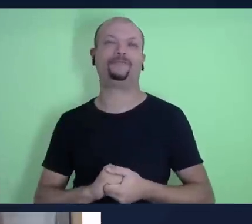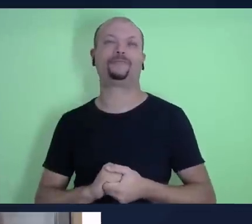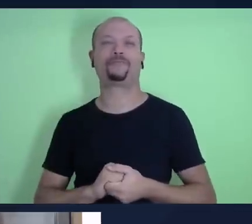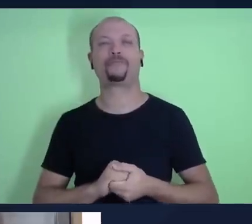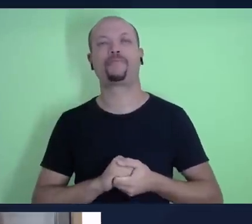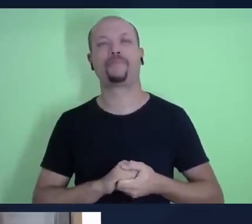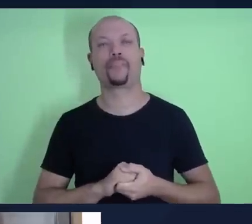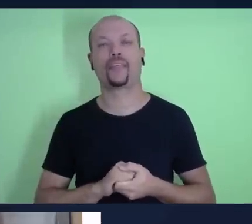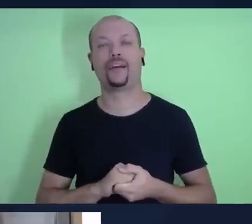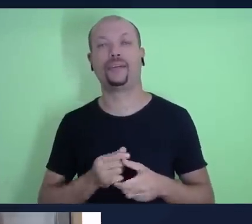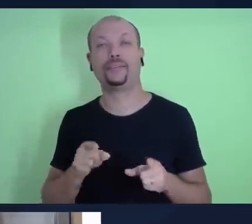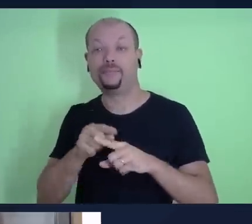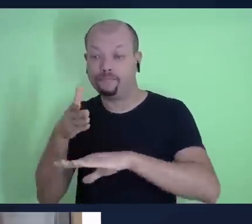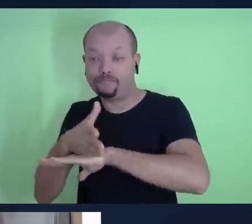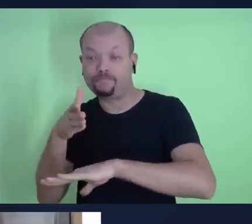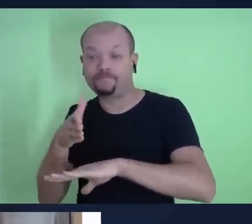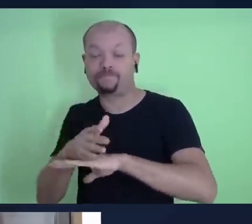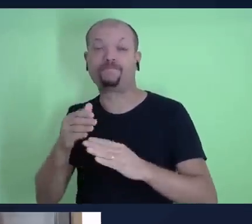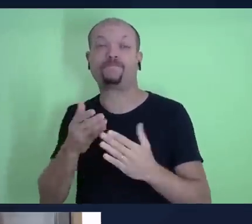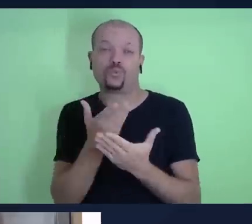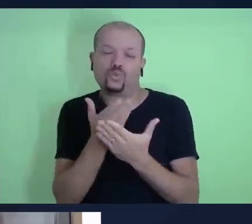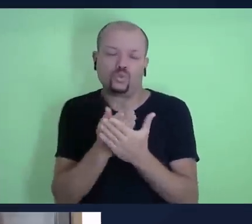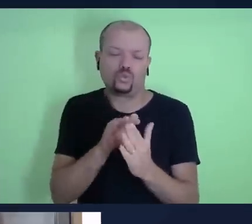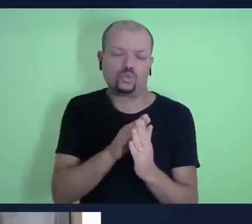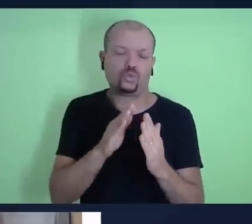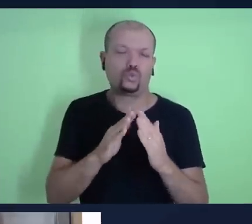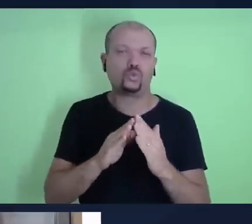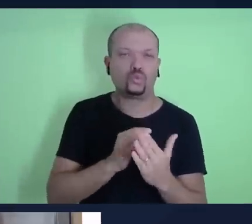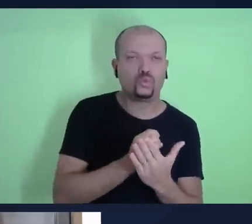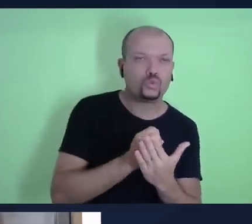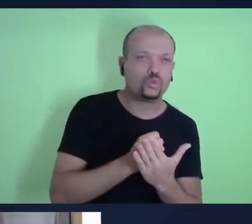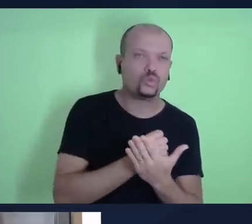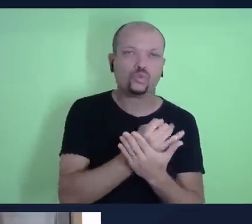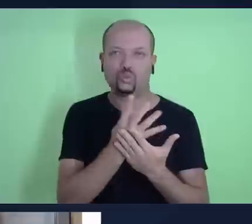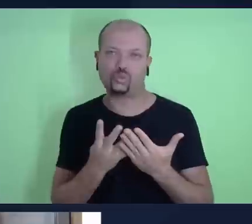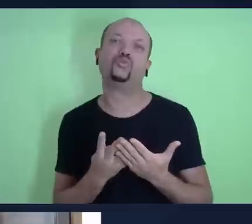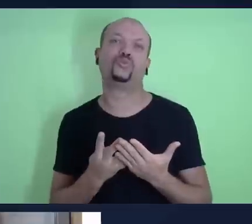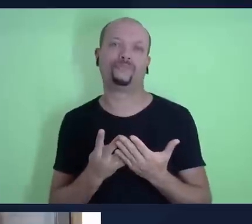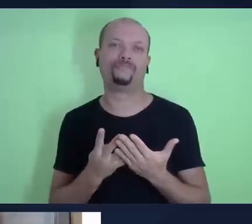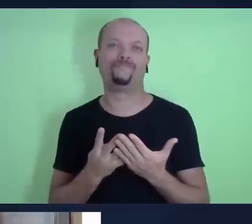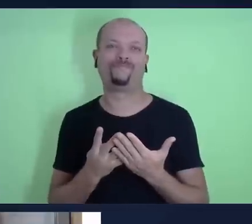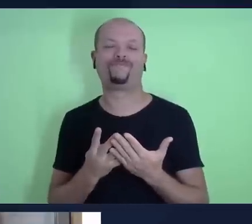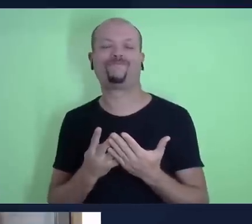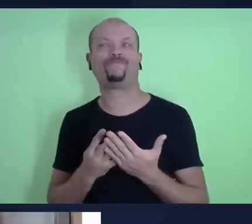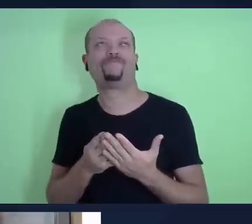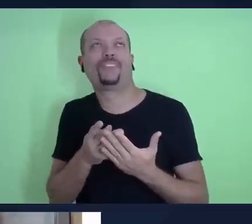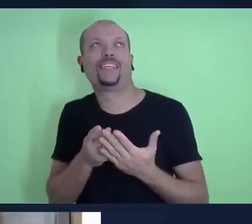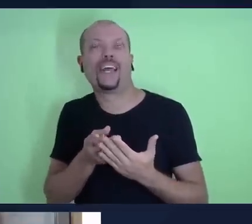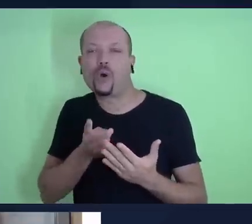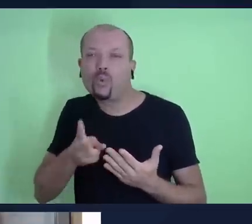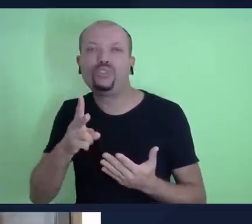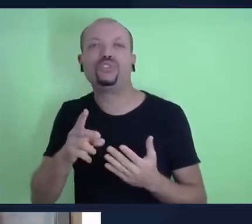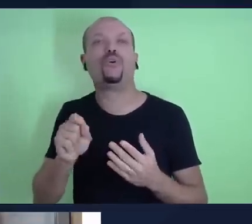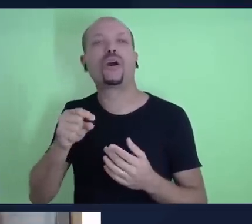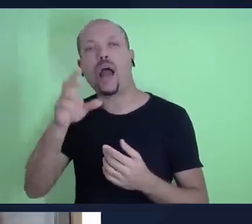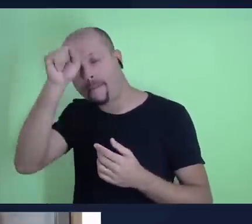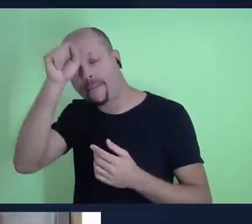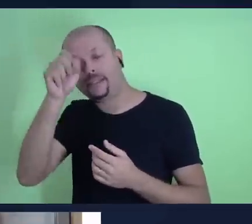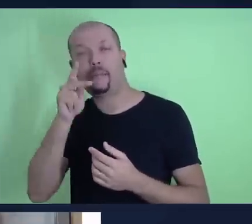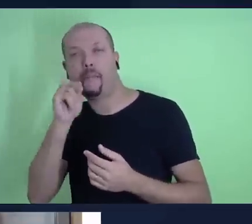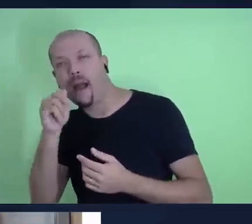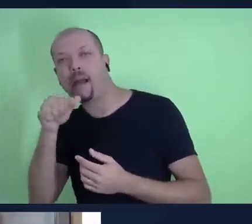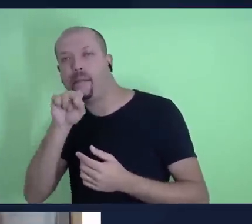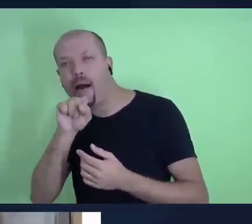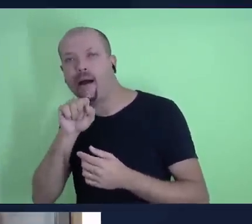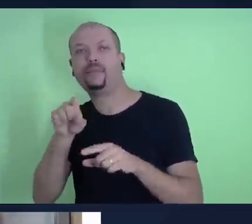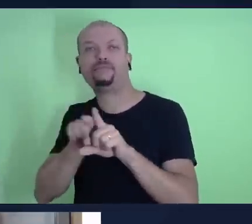Então, participar da escola sabatina na igreja do NASP é uma continuidade daquilo que eu aprendi em casa com os meus pais e com a